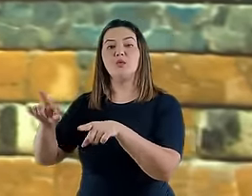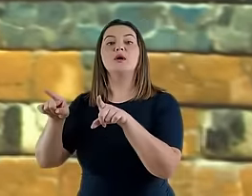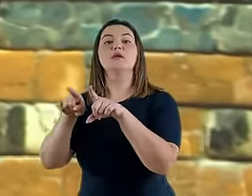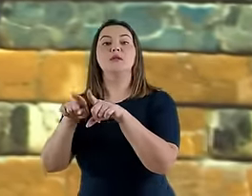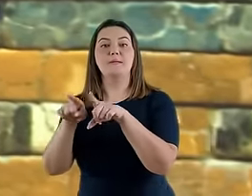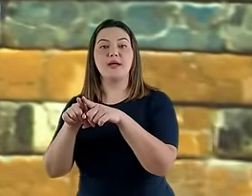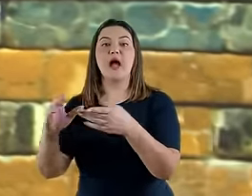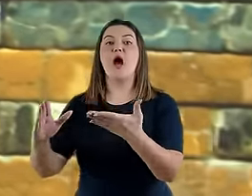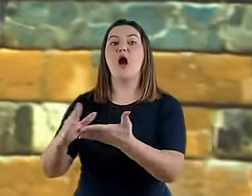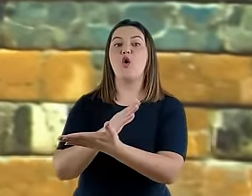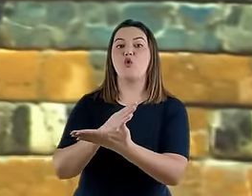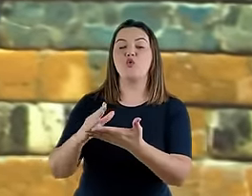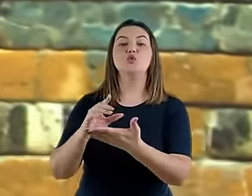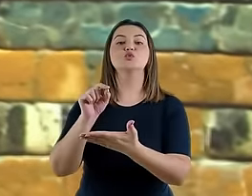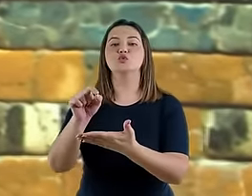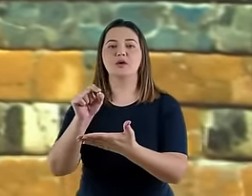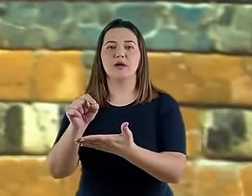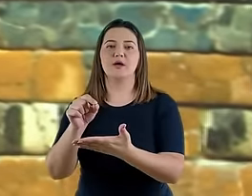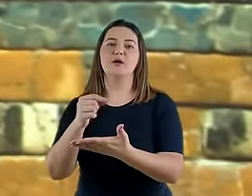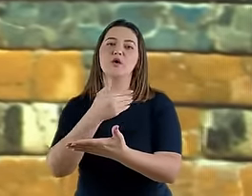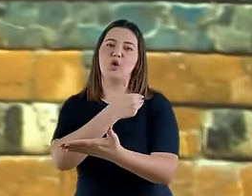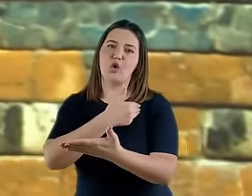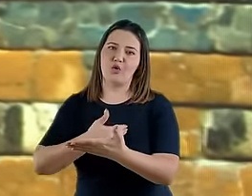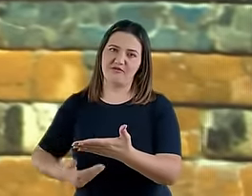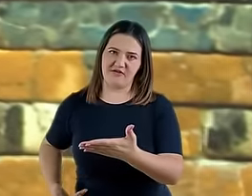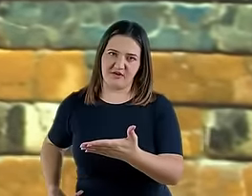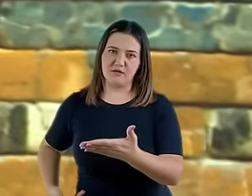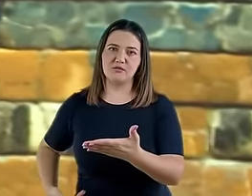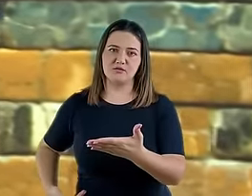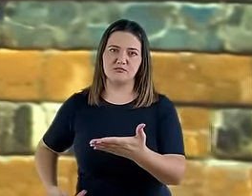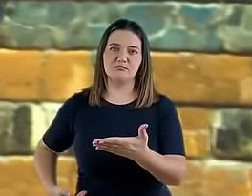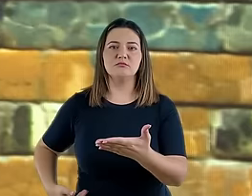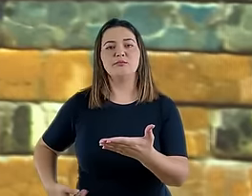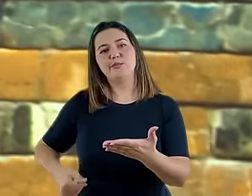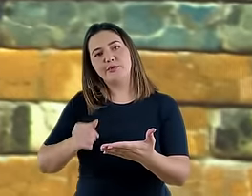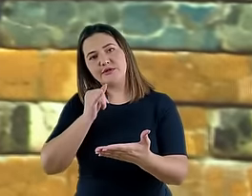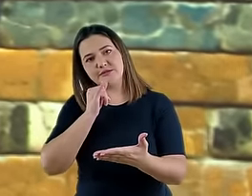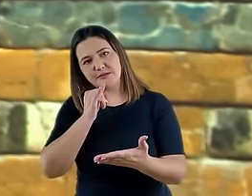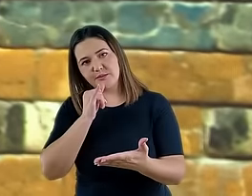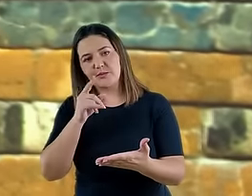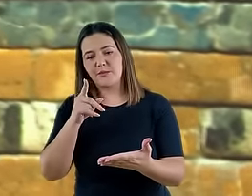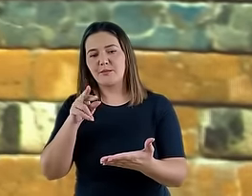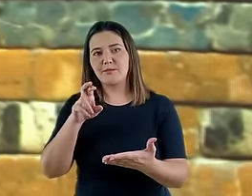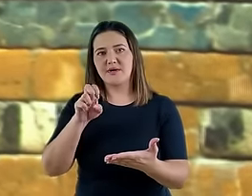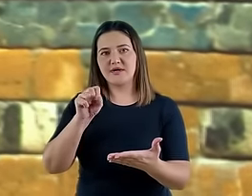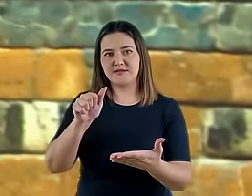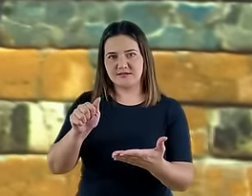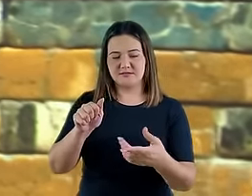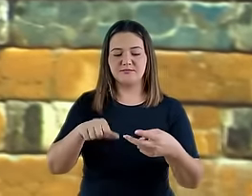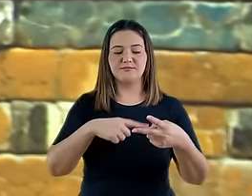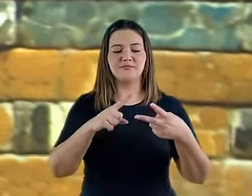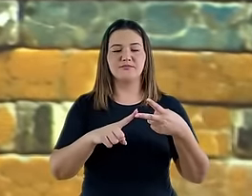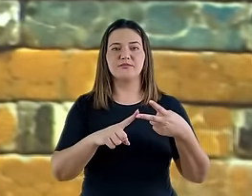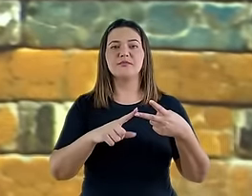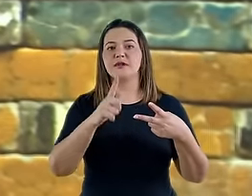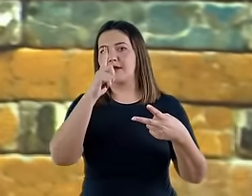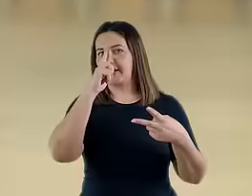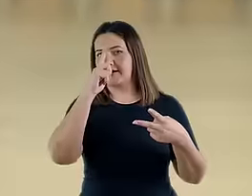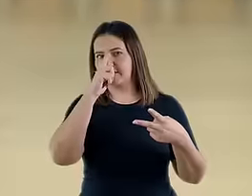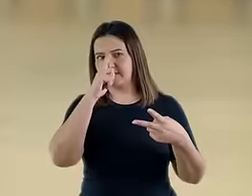príncipes humanos e por detrás deles também o príncipe satânico, príncipes da Pérsia e da Grécia.